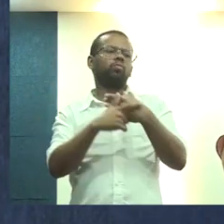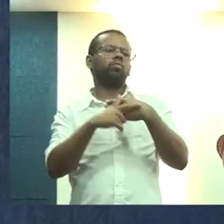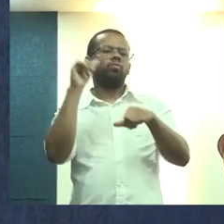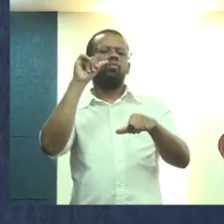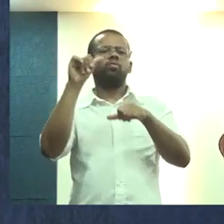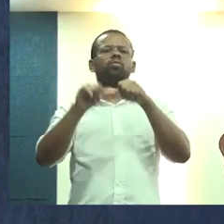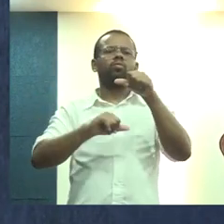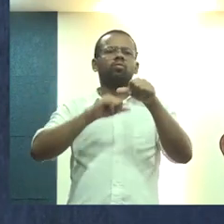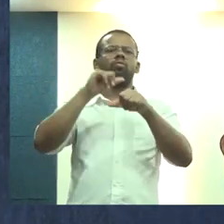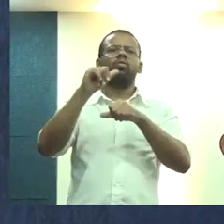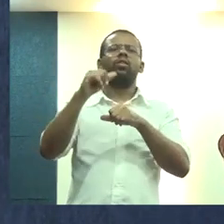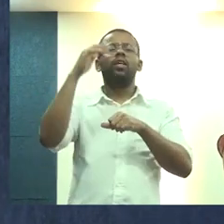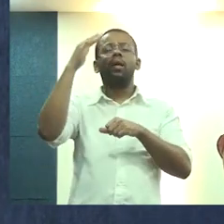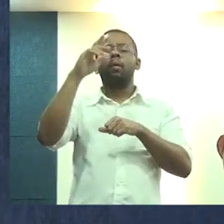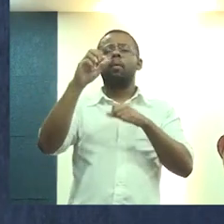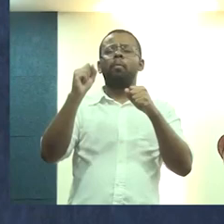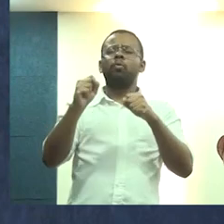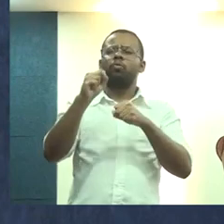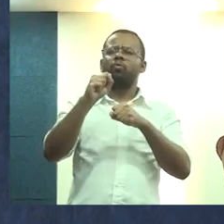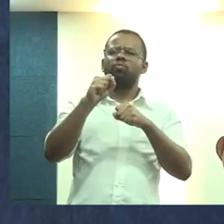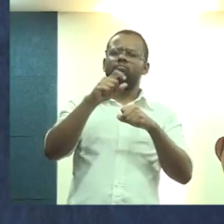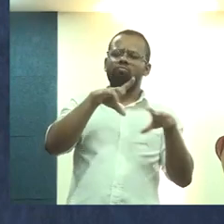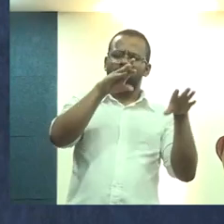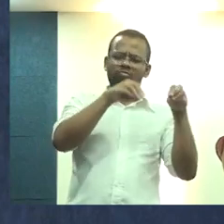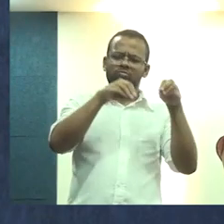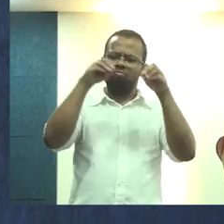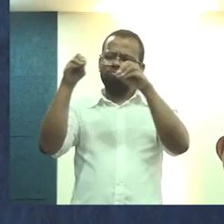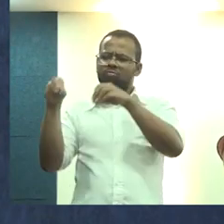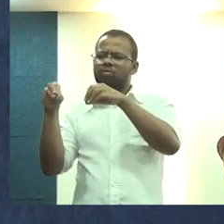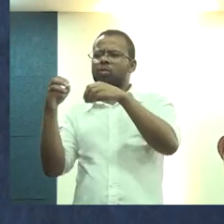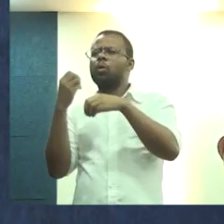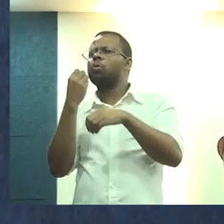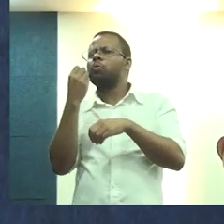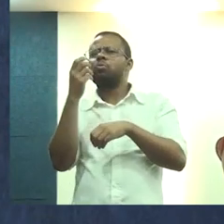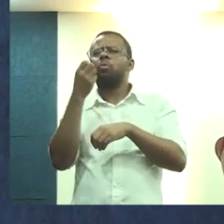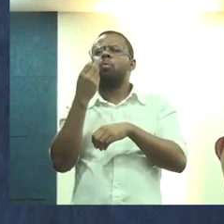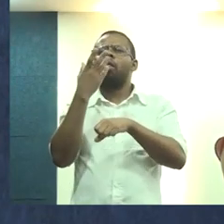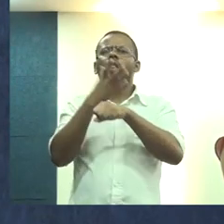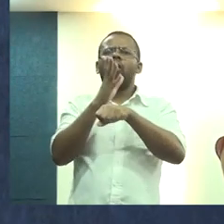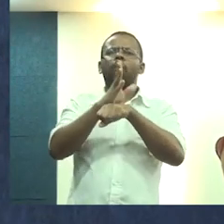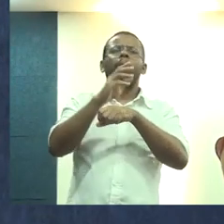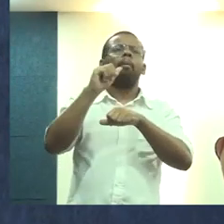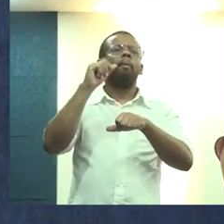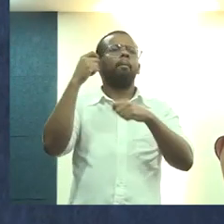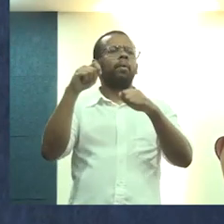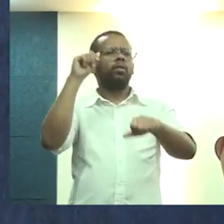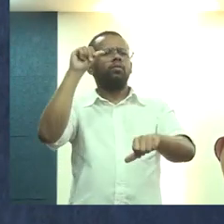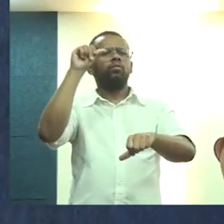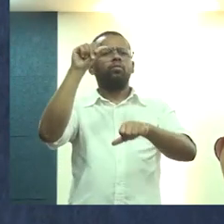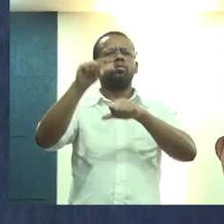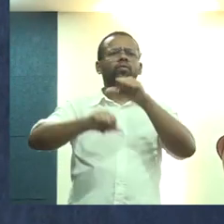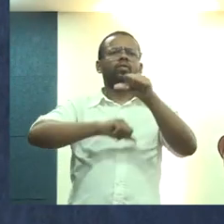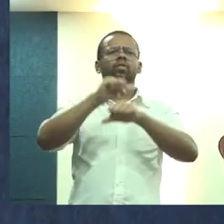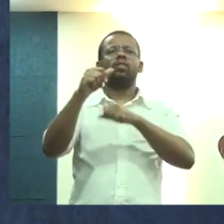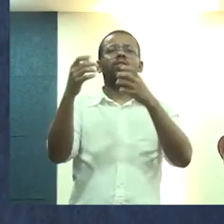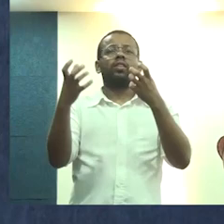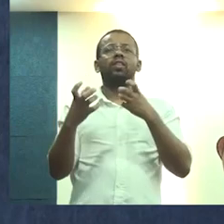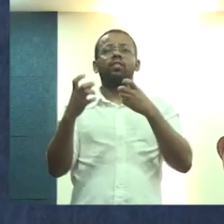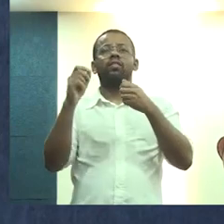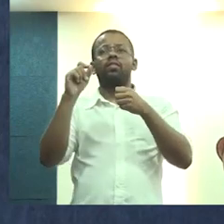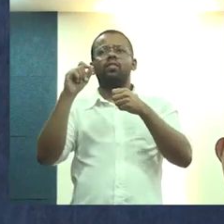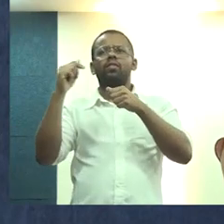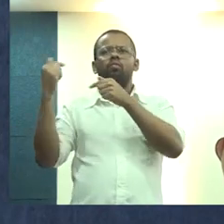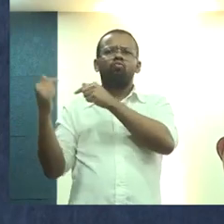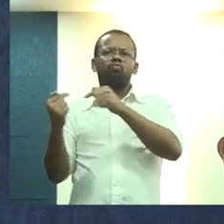gente sair desse lugar somente das boas práticas. se a gente quer virar